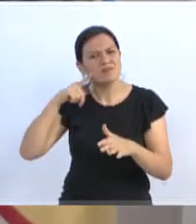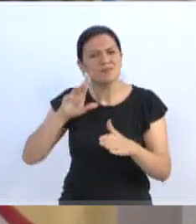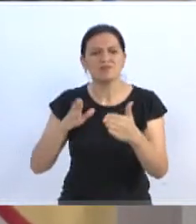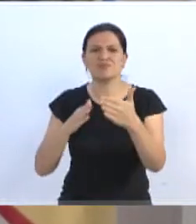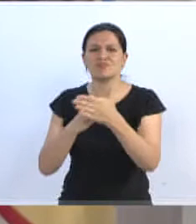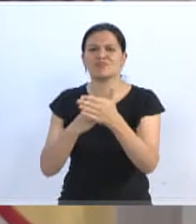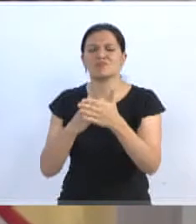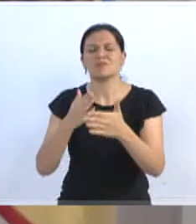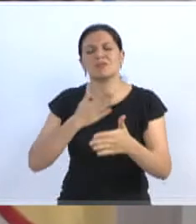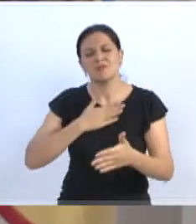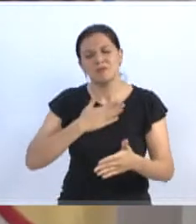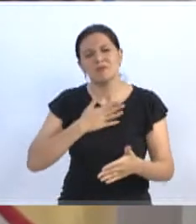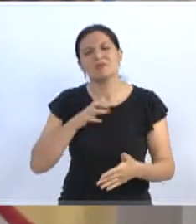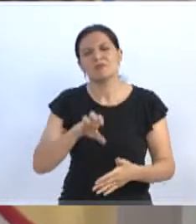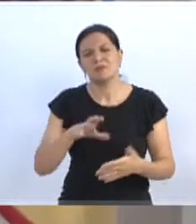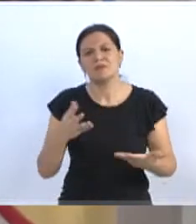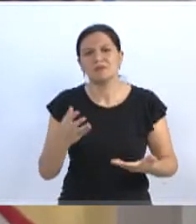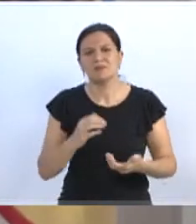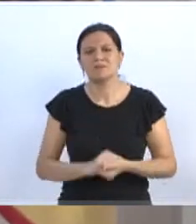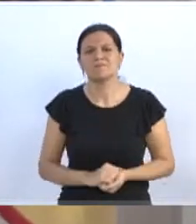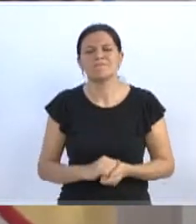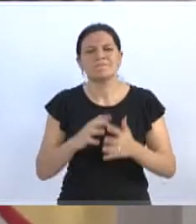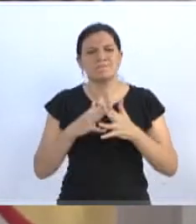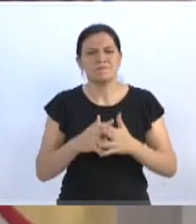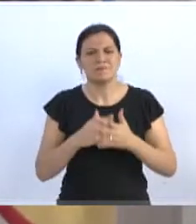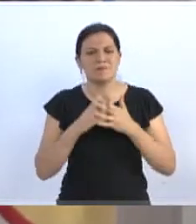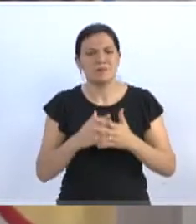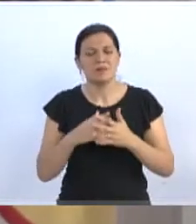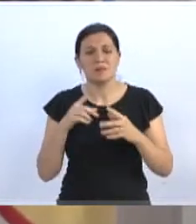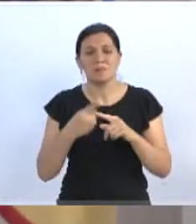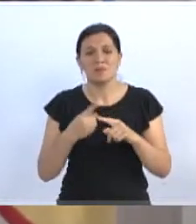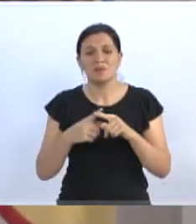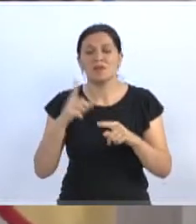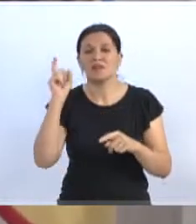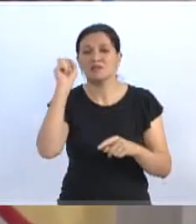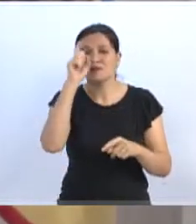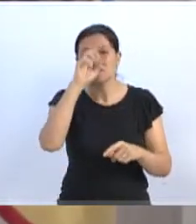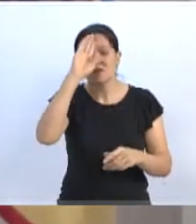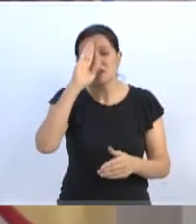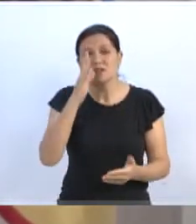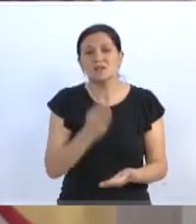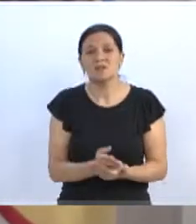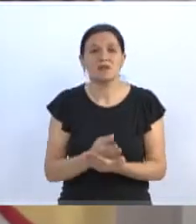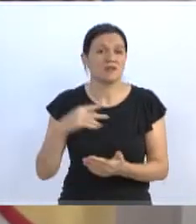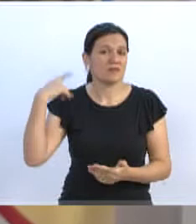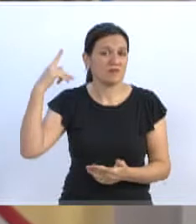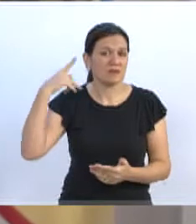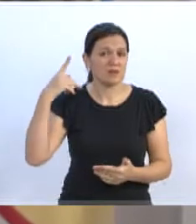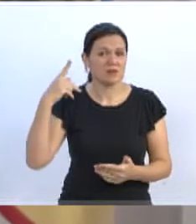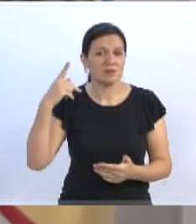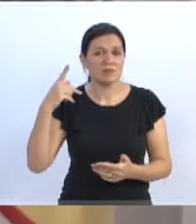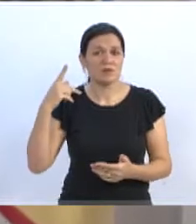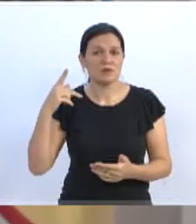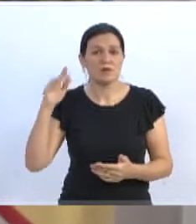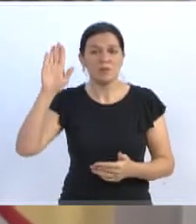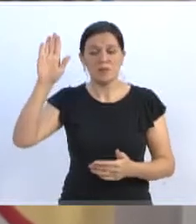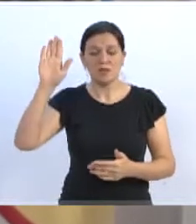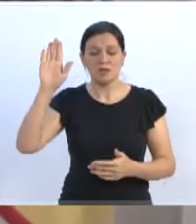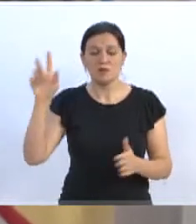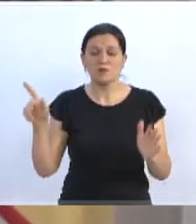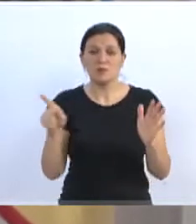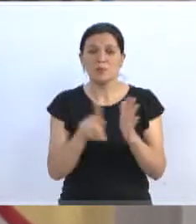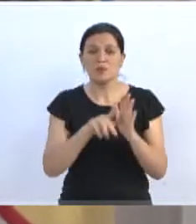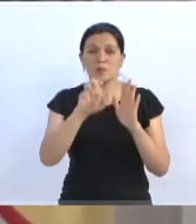caso, isso tem sido um tanto quanto complicado, porque eu acho até difícil de acreditar que um vereador, na posse da realização de mandato, quando o próprio